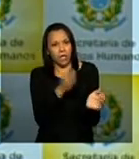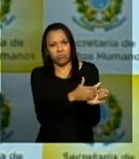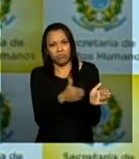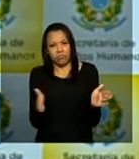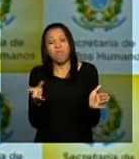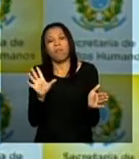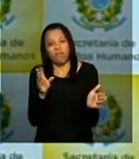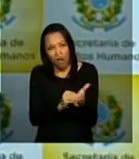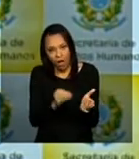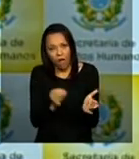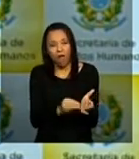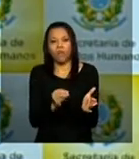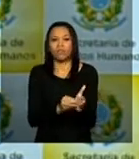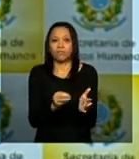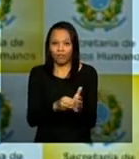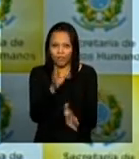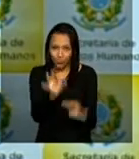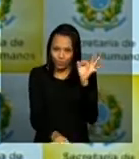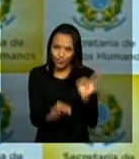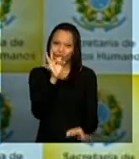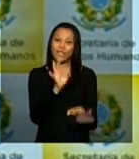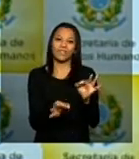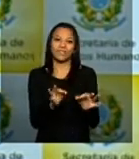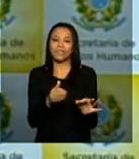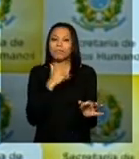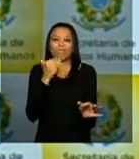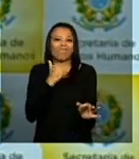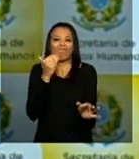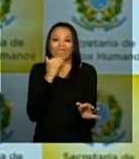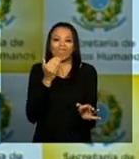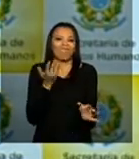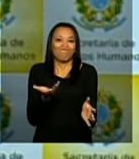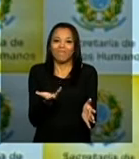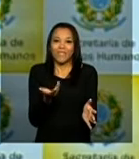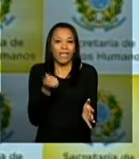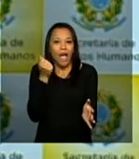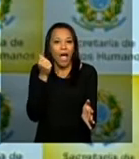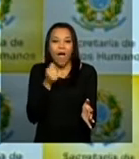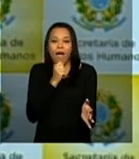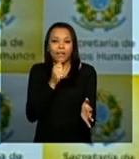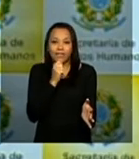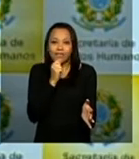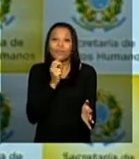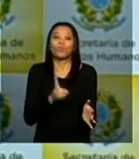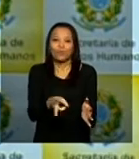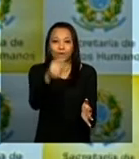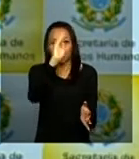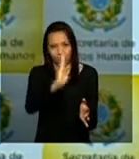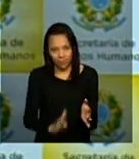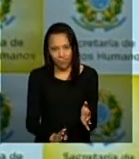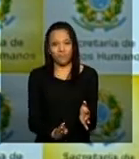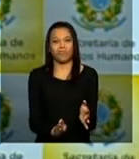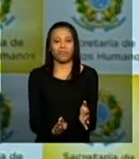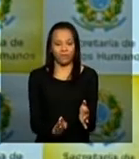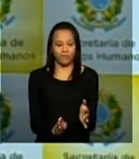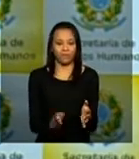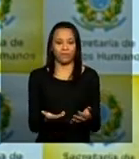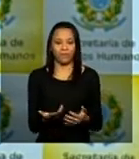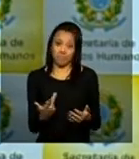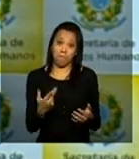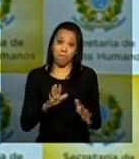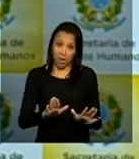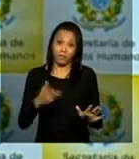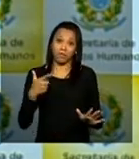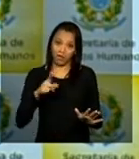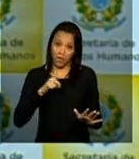injustiças sociais que o brasil ainda não superou apesar dos recentes e constantes esforços